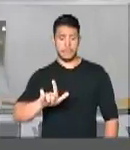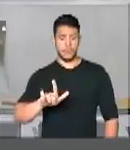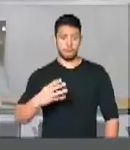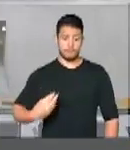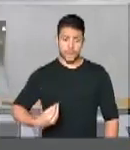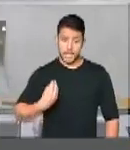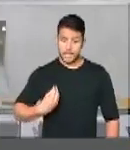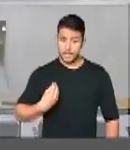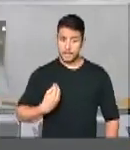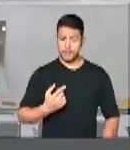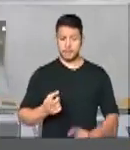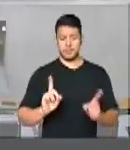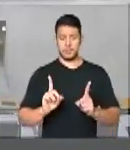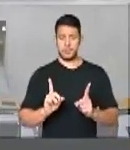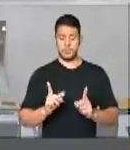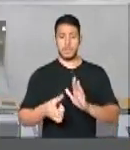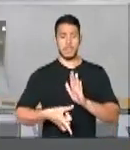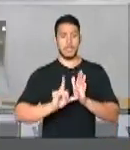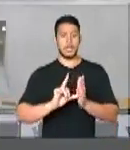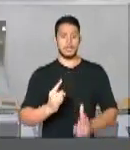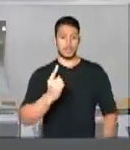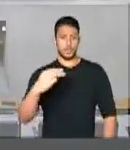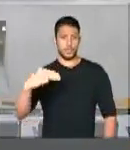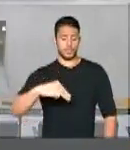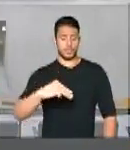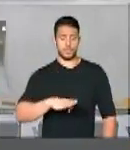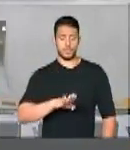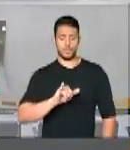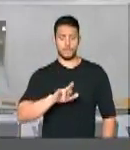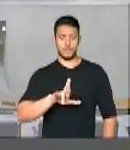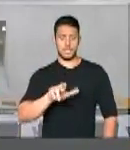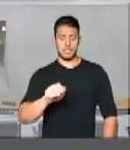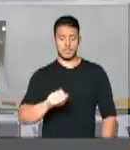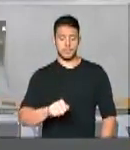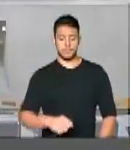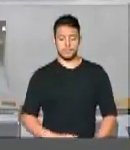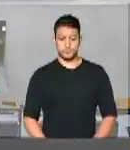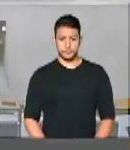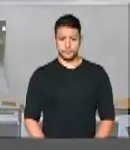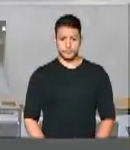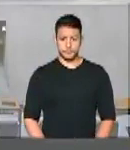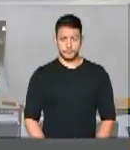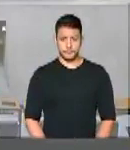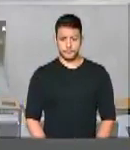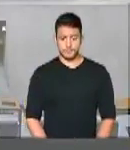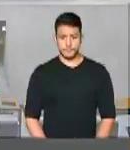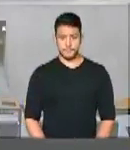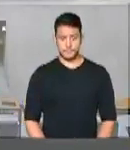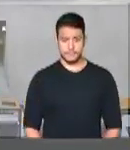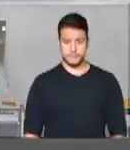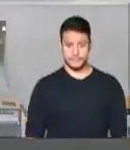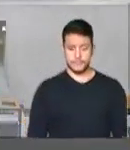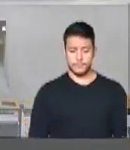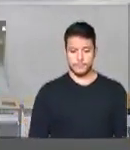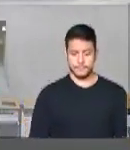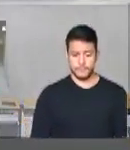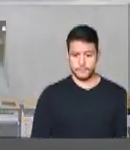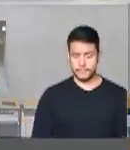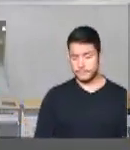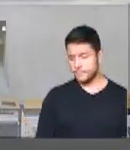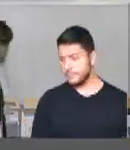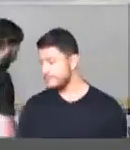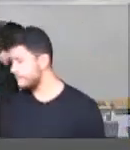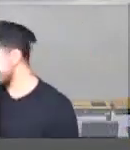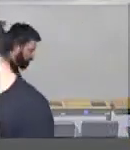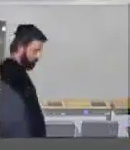Deputado Bira do Pindaré. Senhor presidente, agradeço a deferência. Dizer, senhor presidente, que é impossível